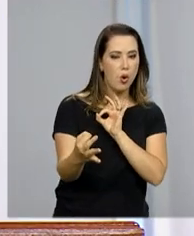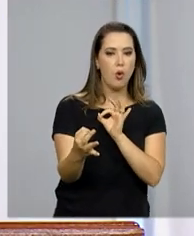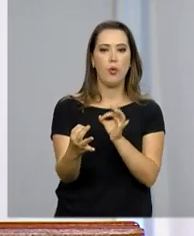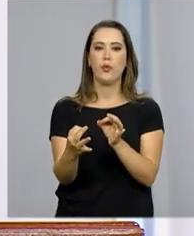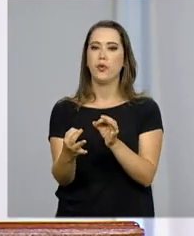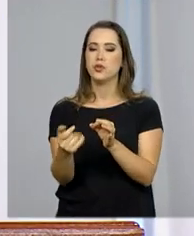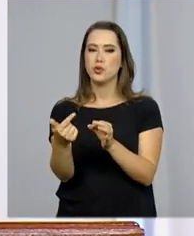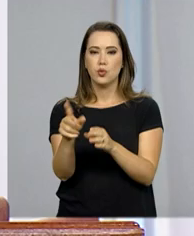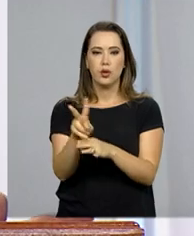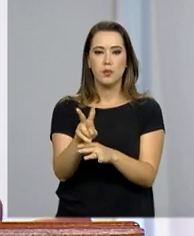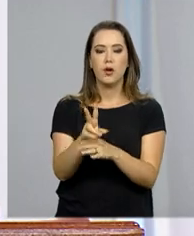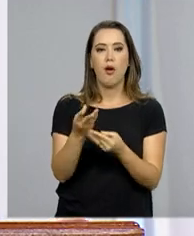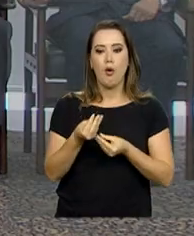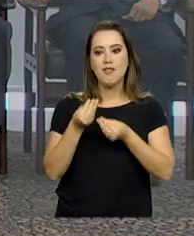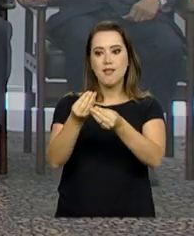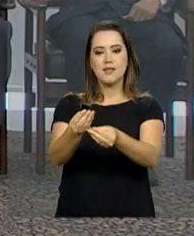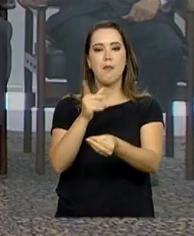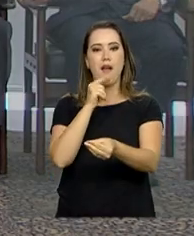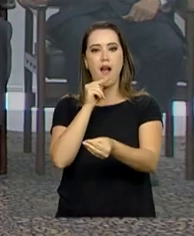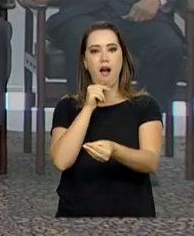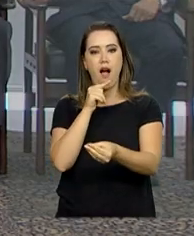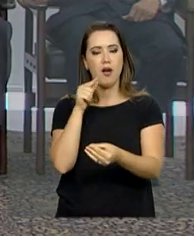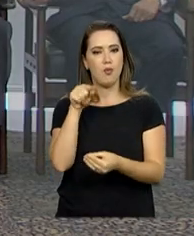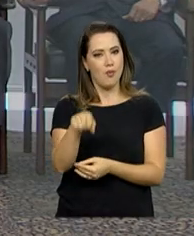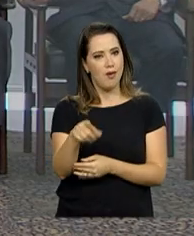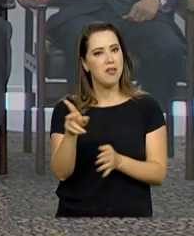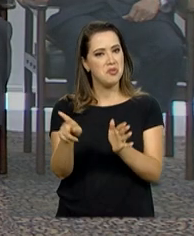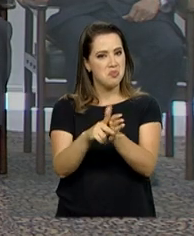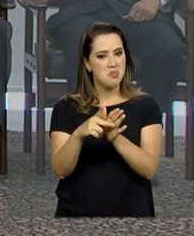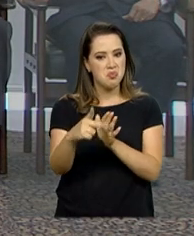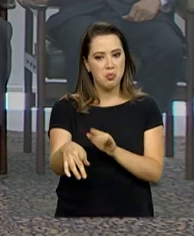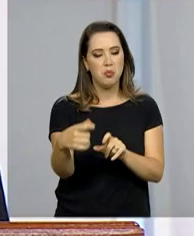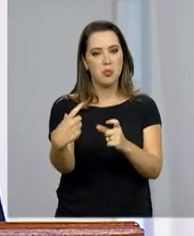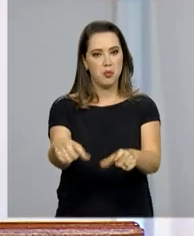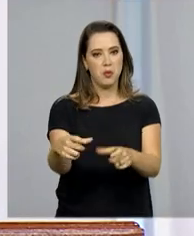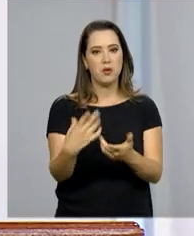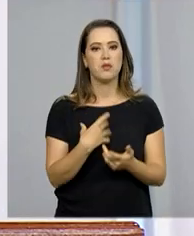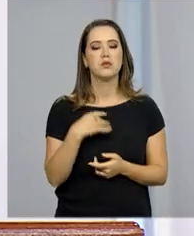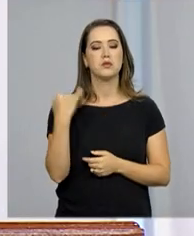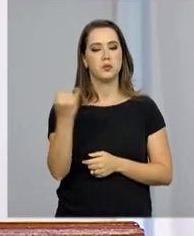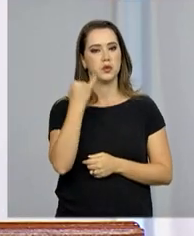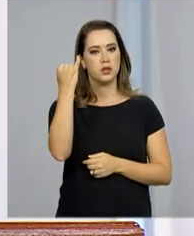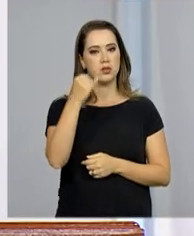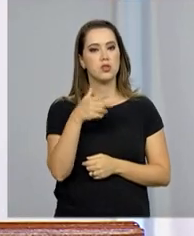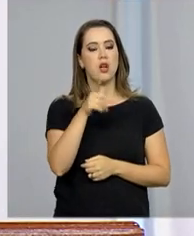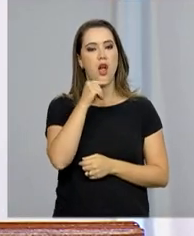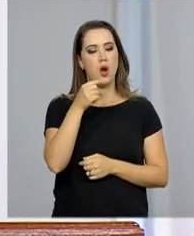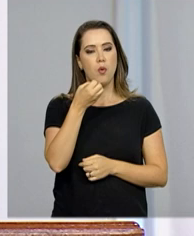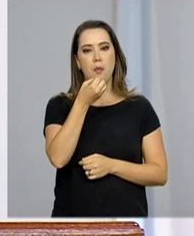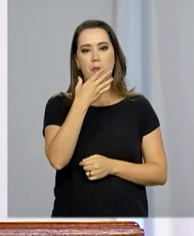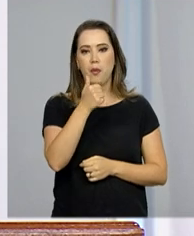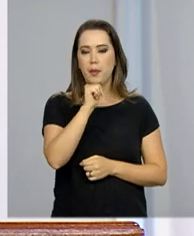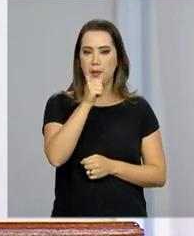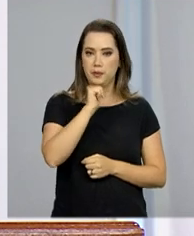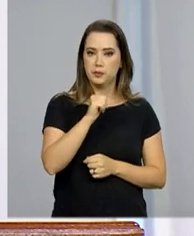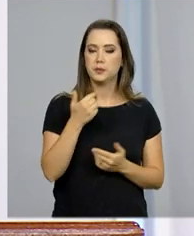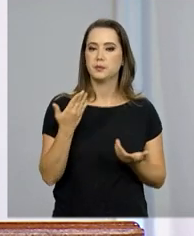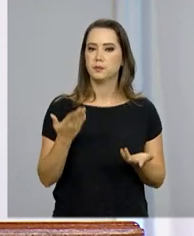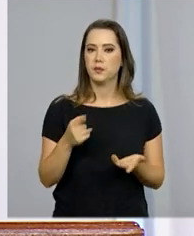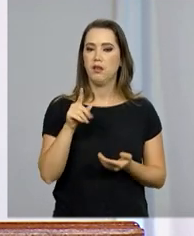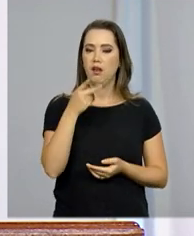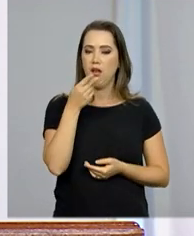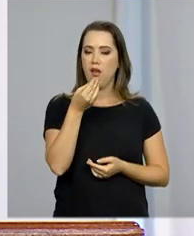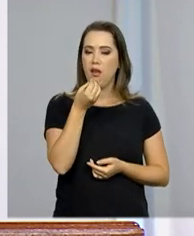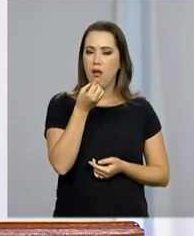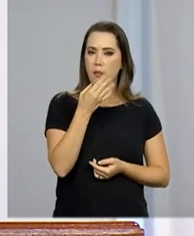água potável, inclusive na sua expressão. Portanto, água de qualidade. Interessante quando se